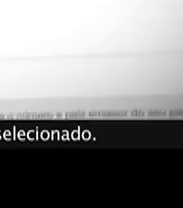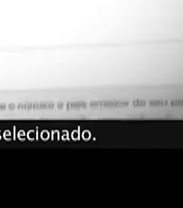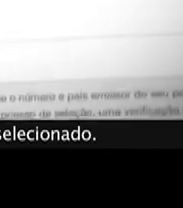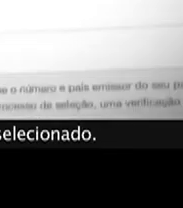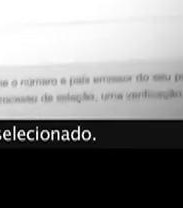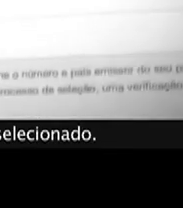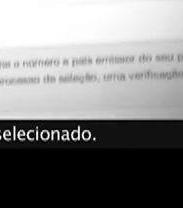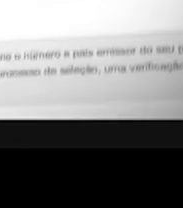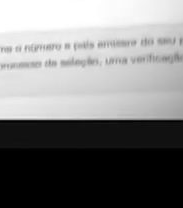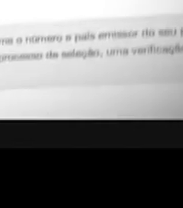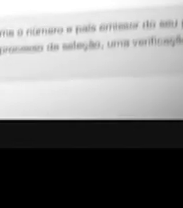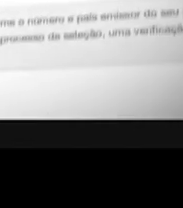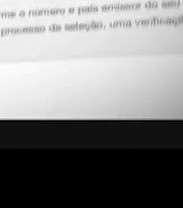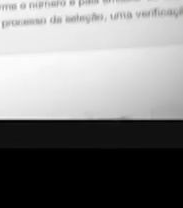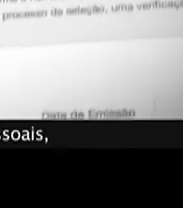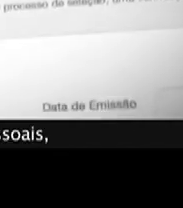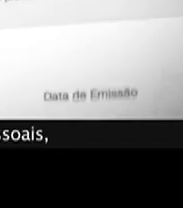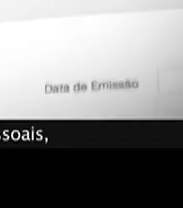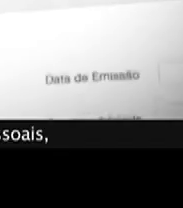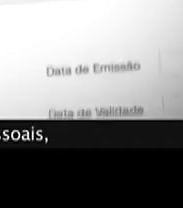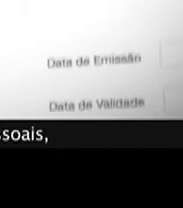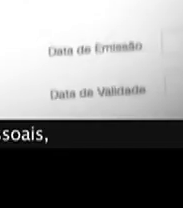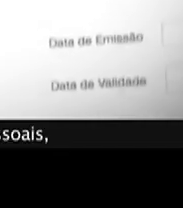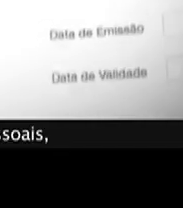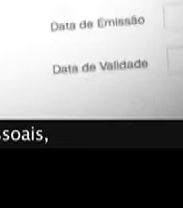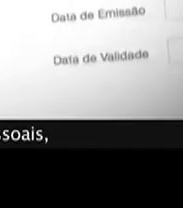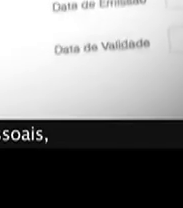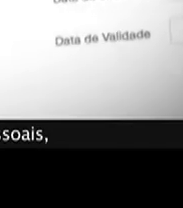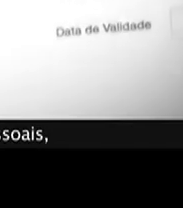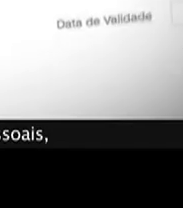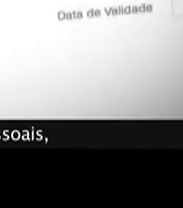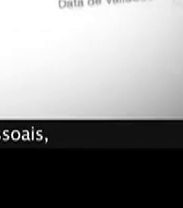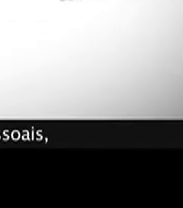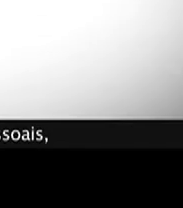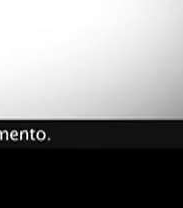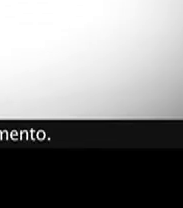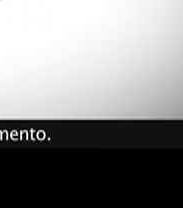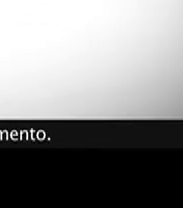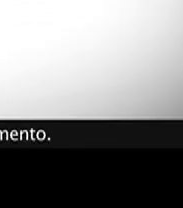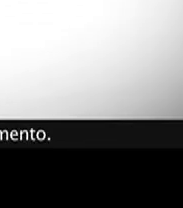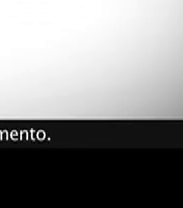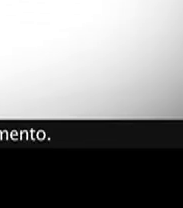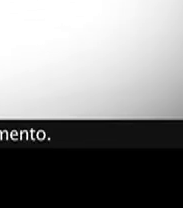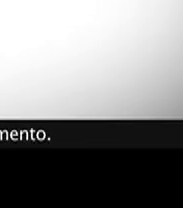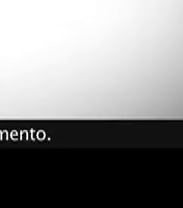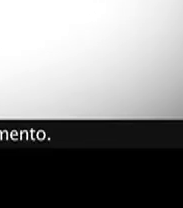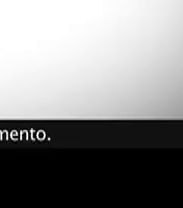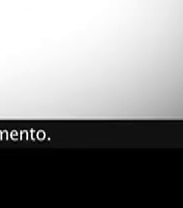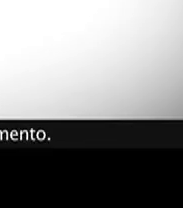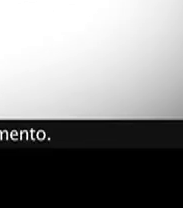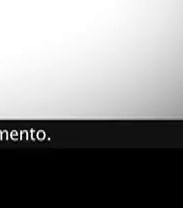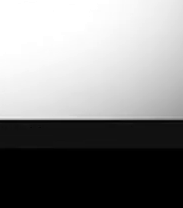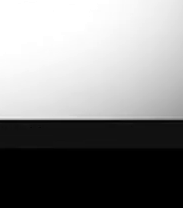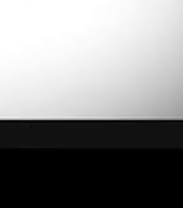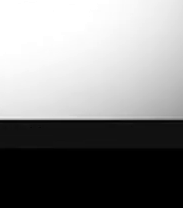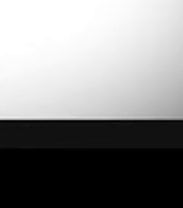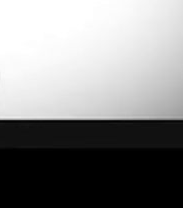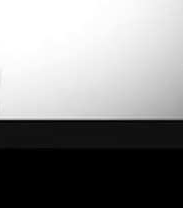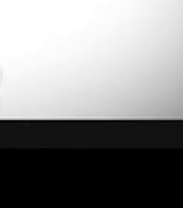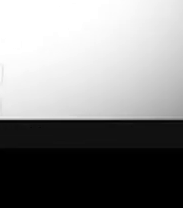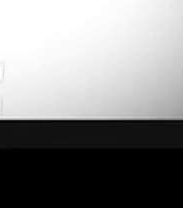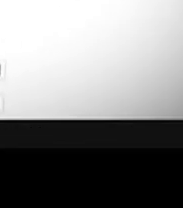caso seja selecionado. A etapa 1 são suas informações pessoais, seu nome, documentos e seu nascimento.